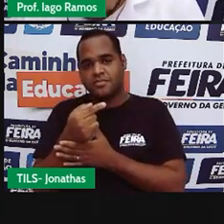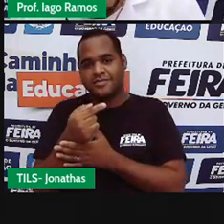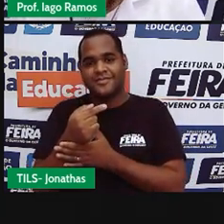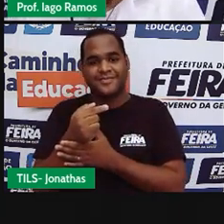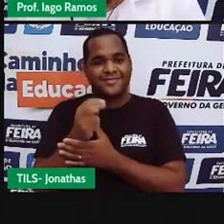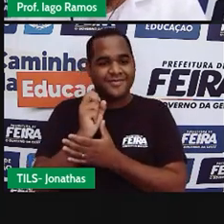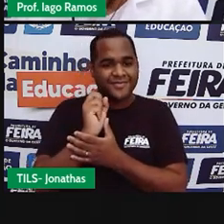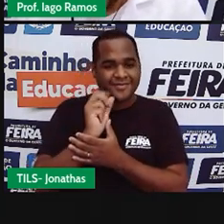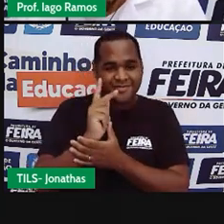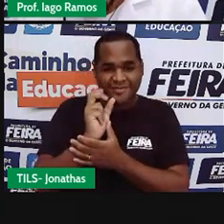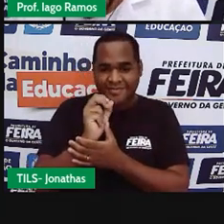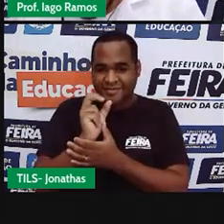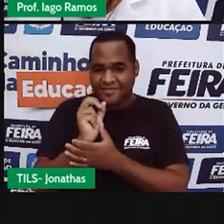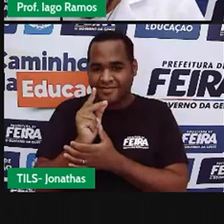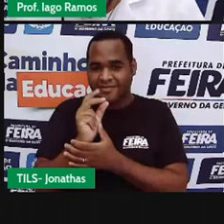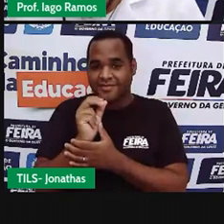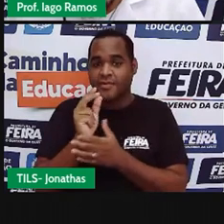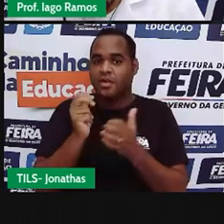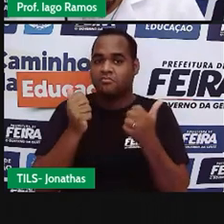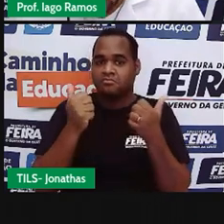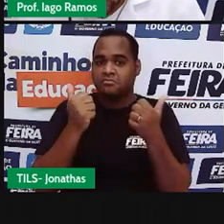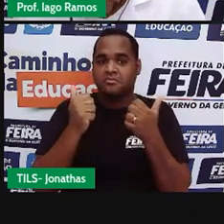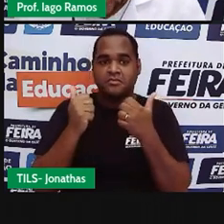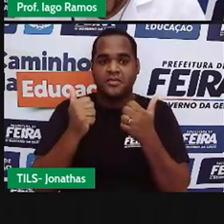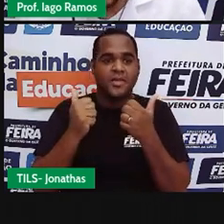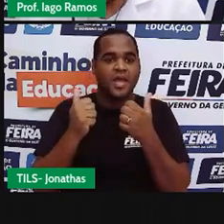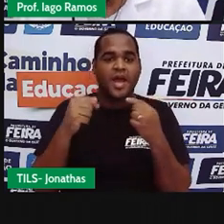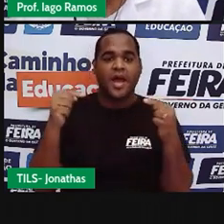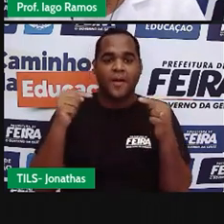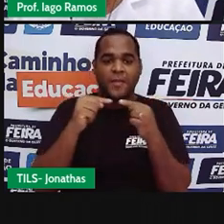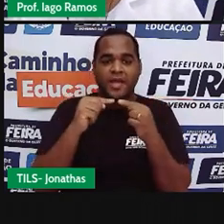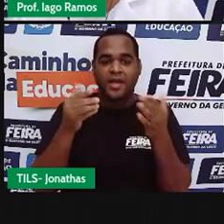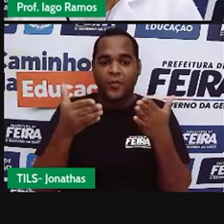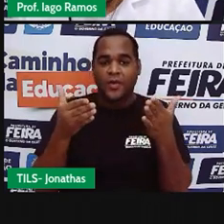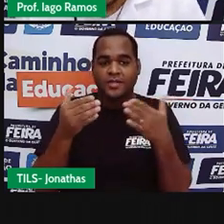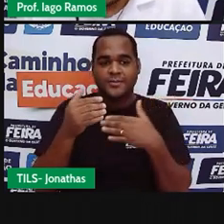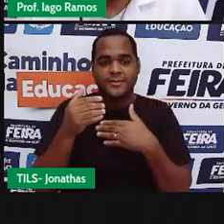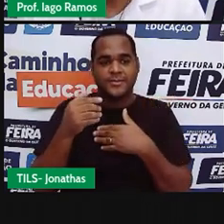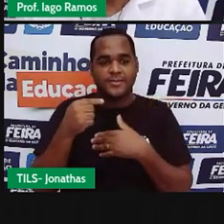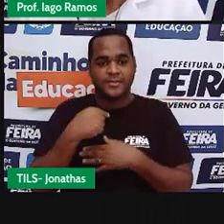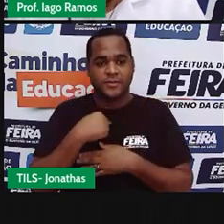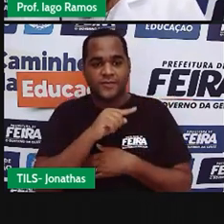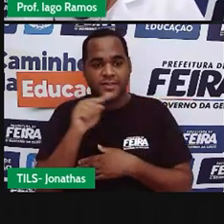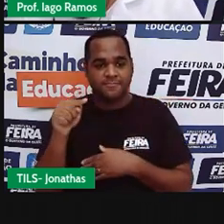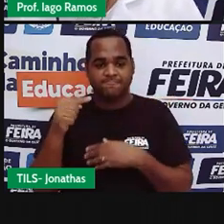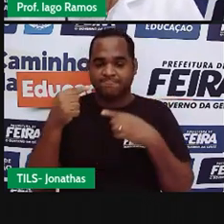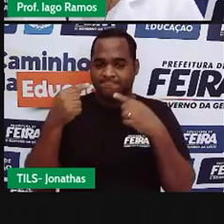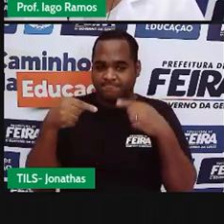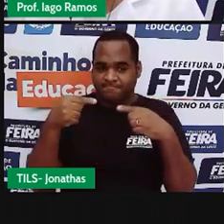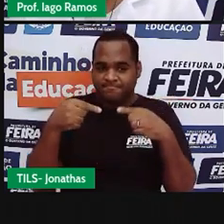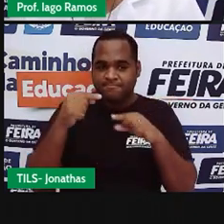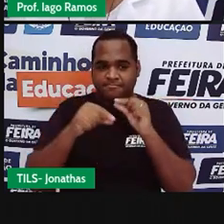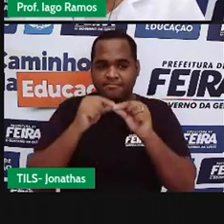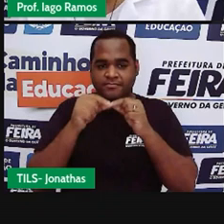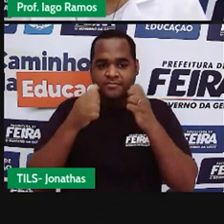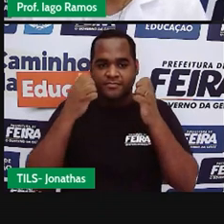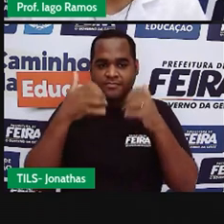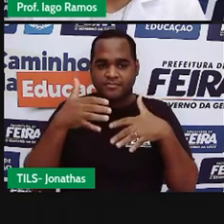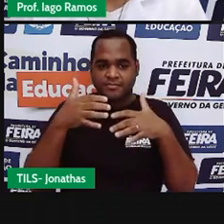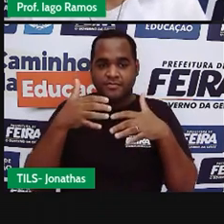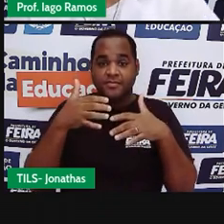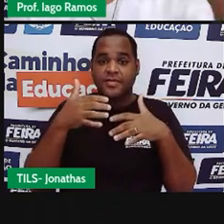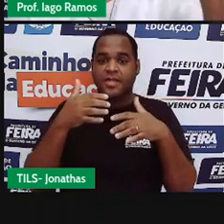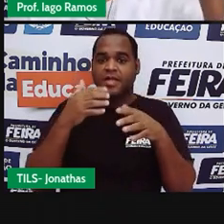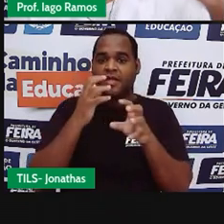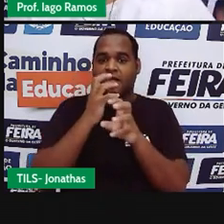Pronto! E aí, agora, eu te desafio a fazer essa continha